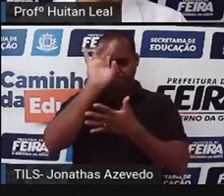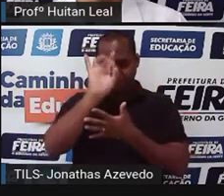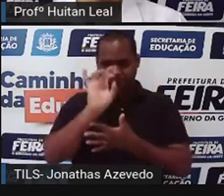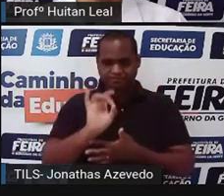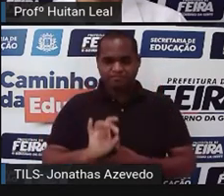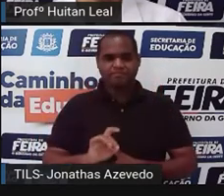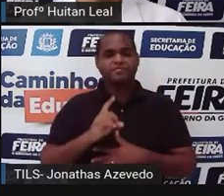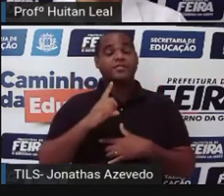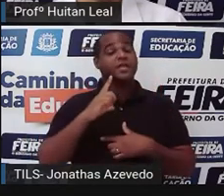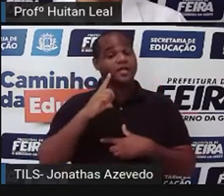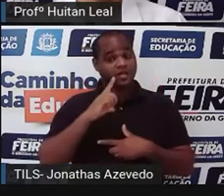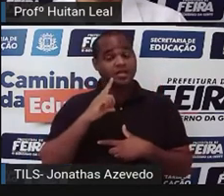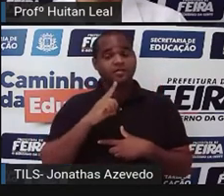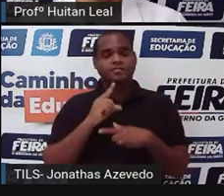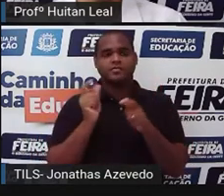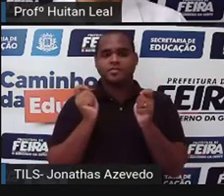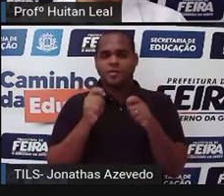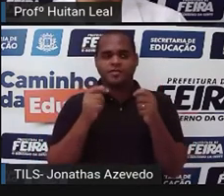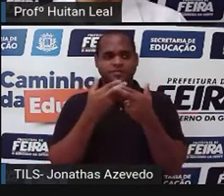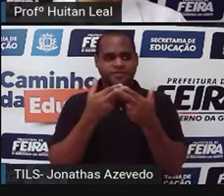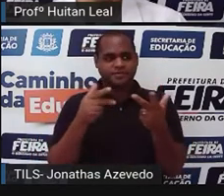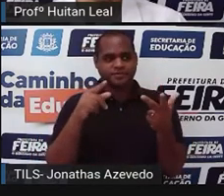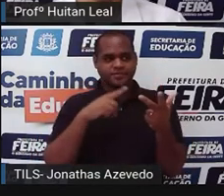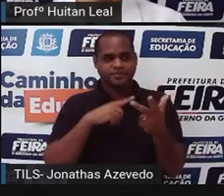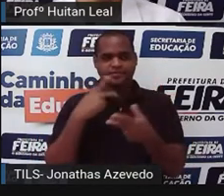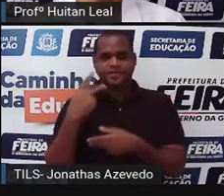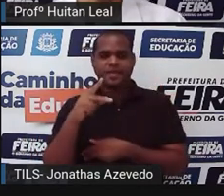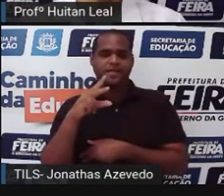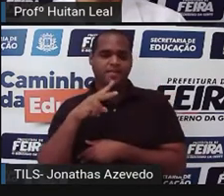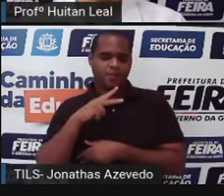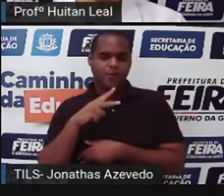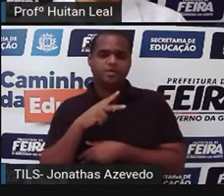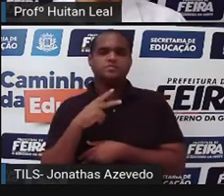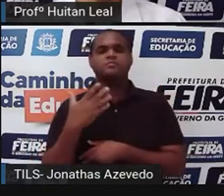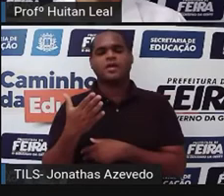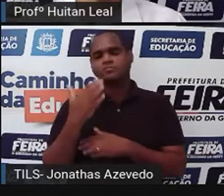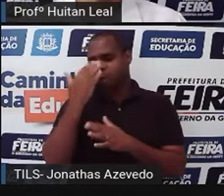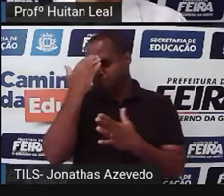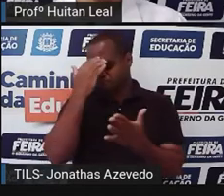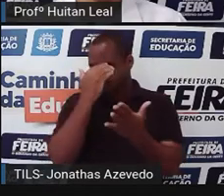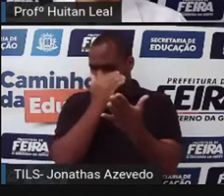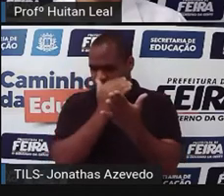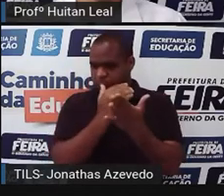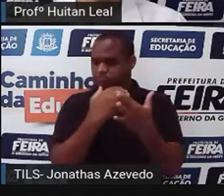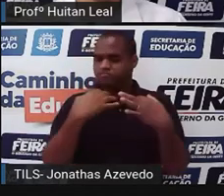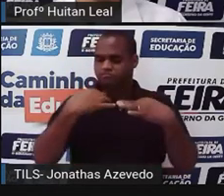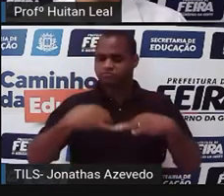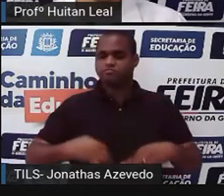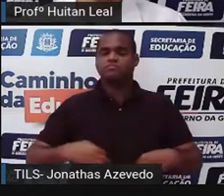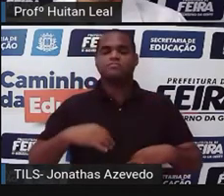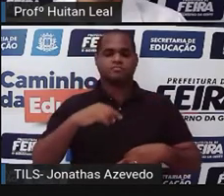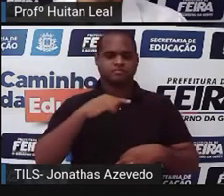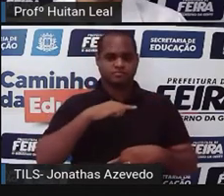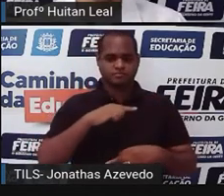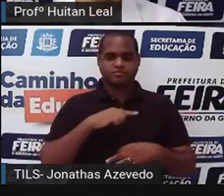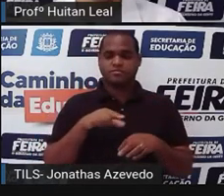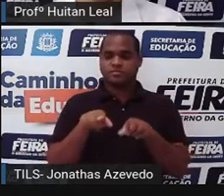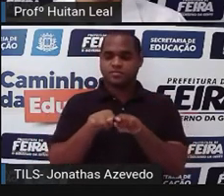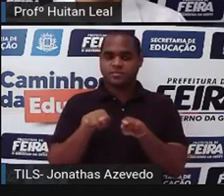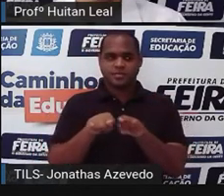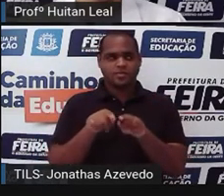suas características particulares, mas seguem um padrão, um devido padrão, que também é